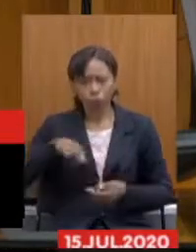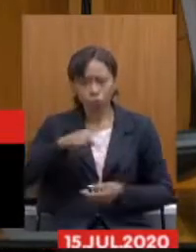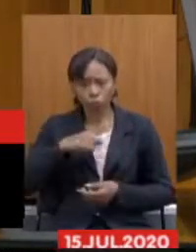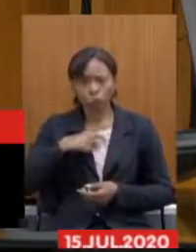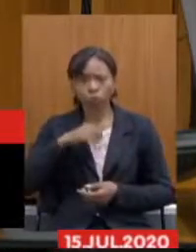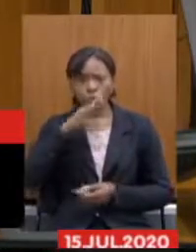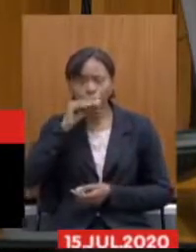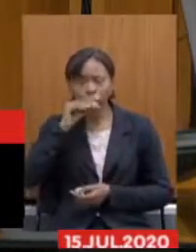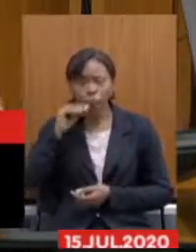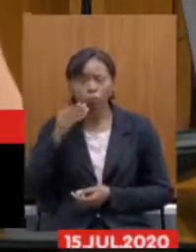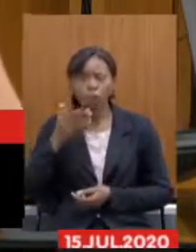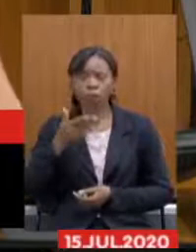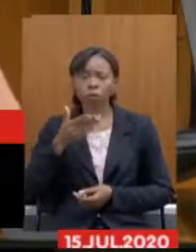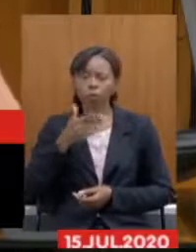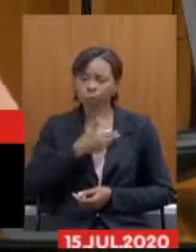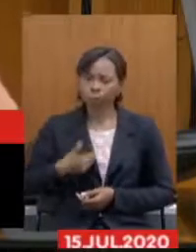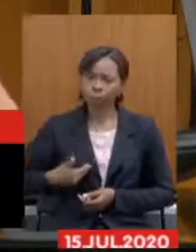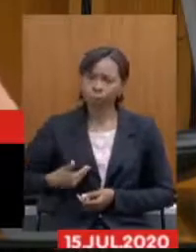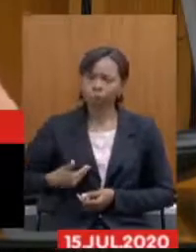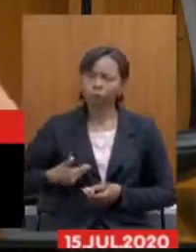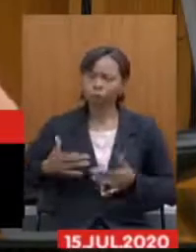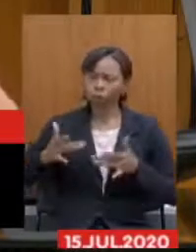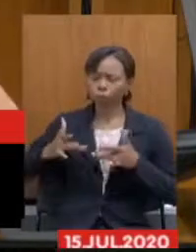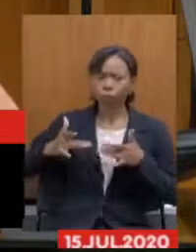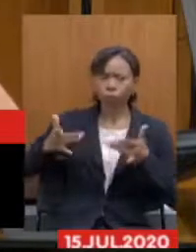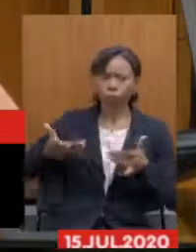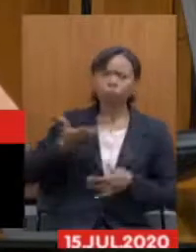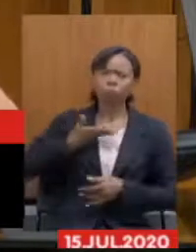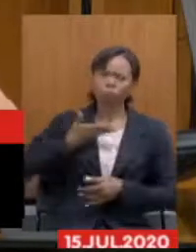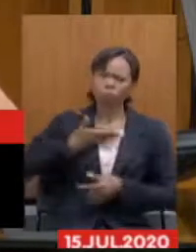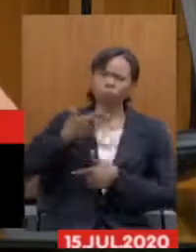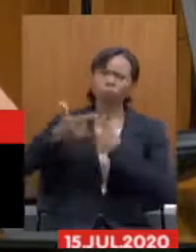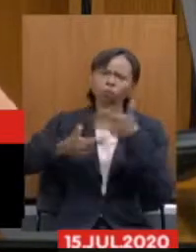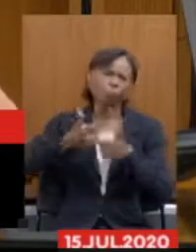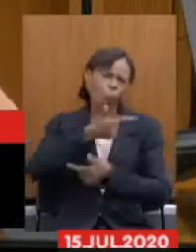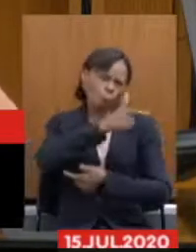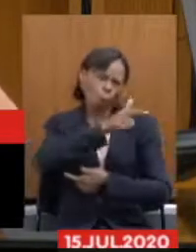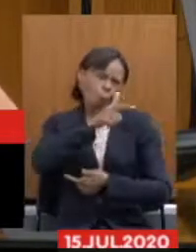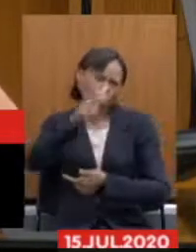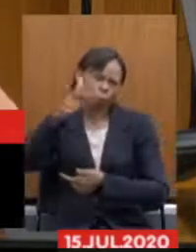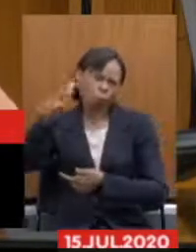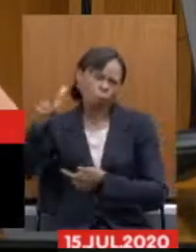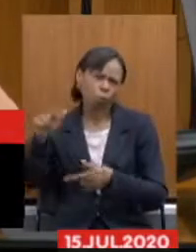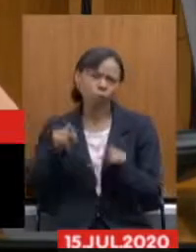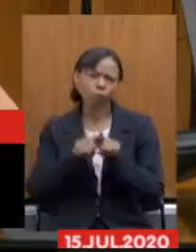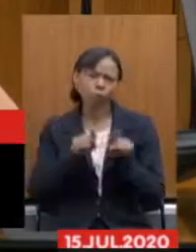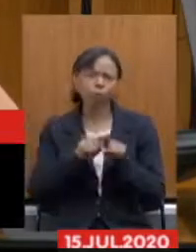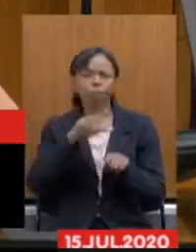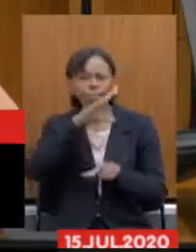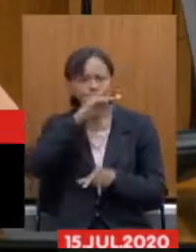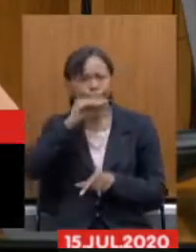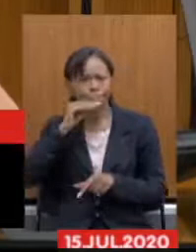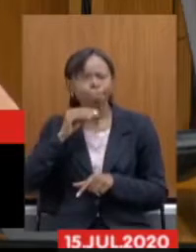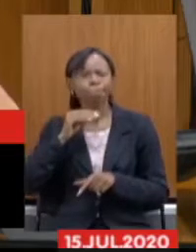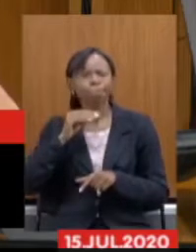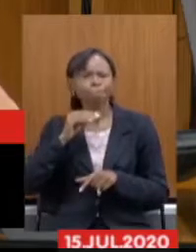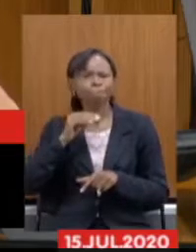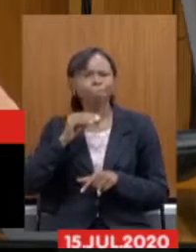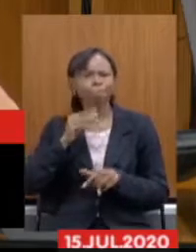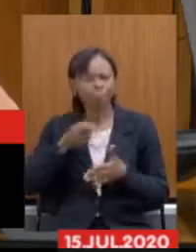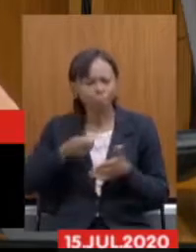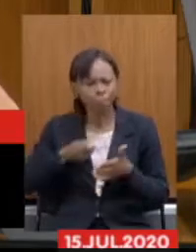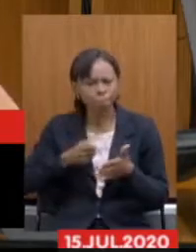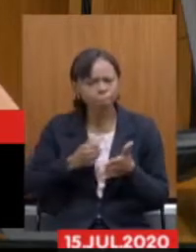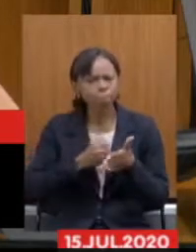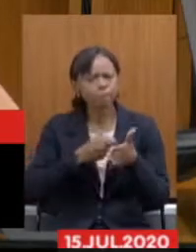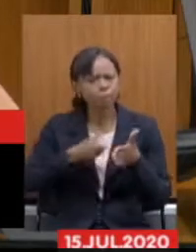públicos sendo solidários aos colegas que estão aí dentre vários outros colegas também servidores públicos que estão enfrentando a pandemia